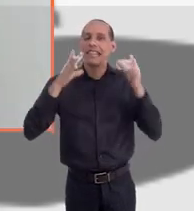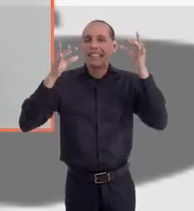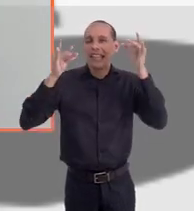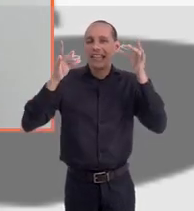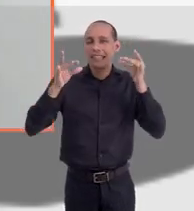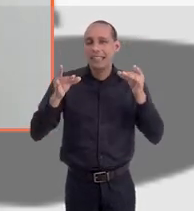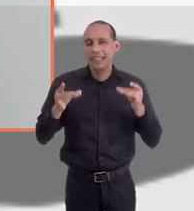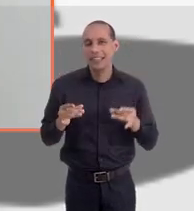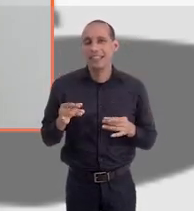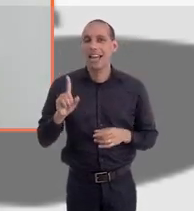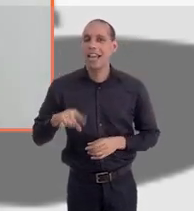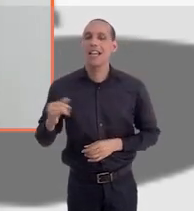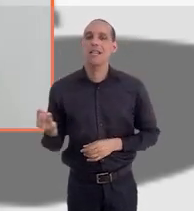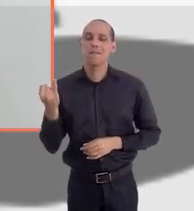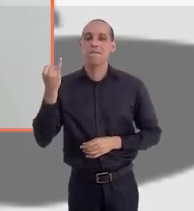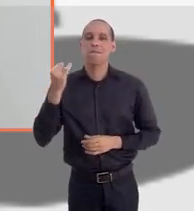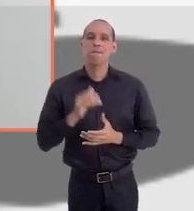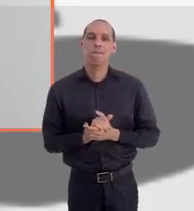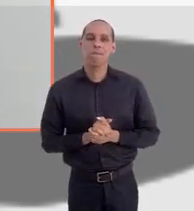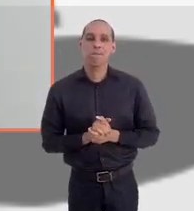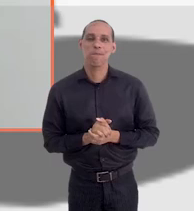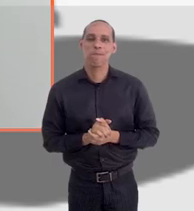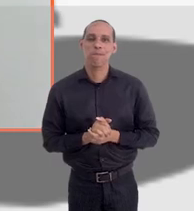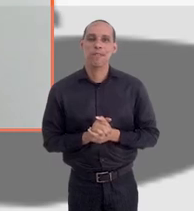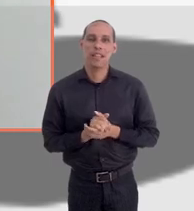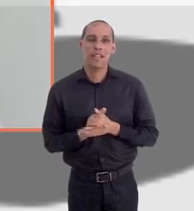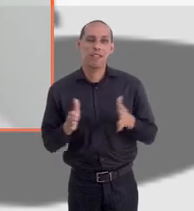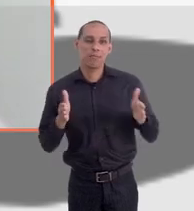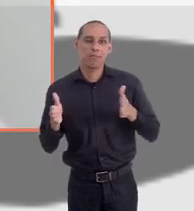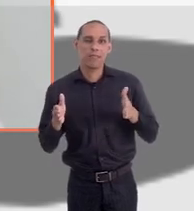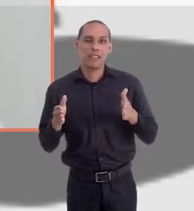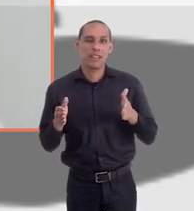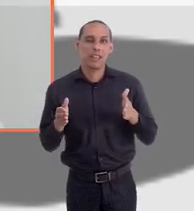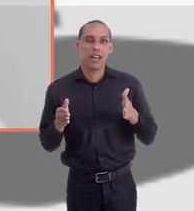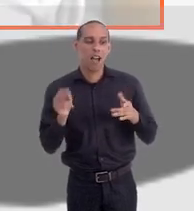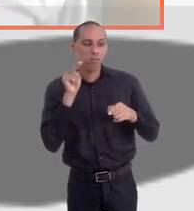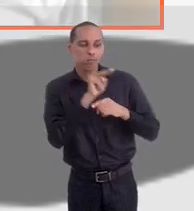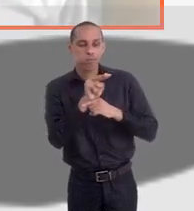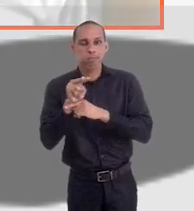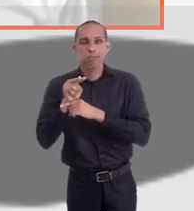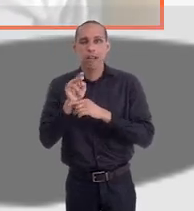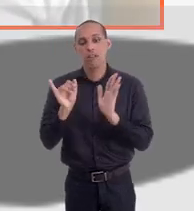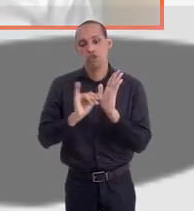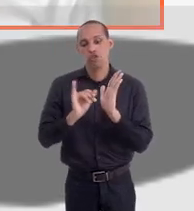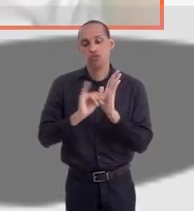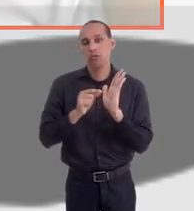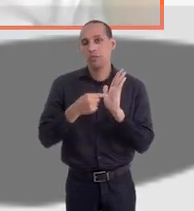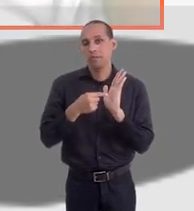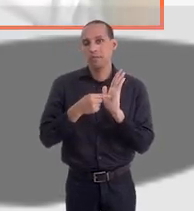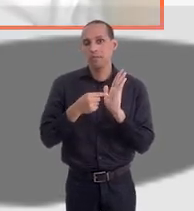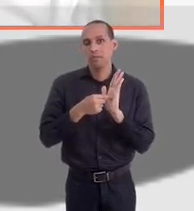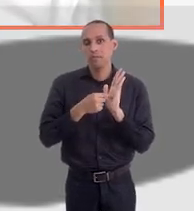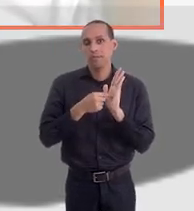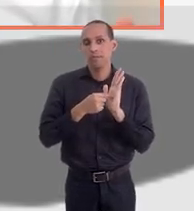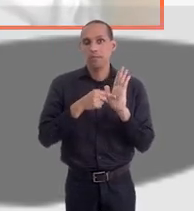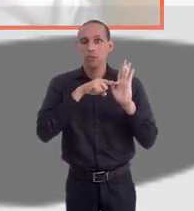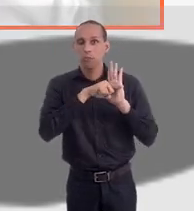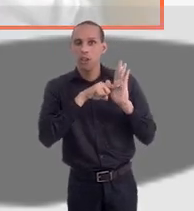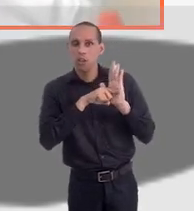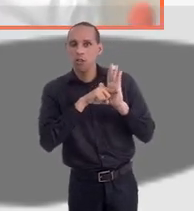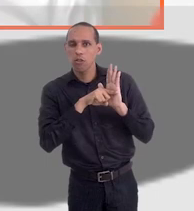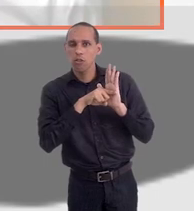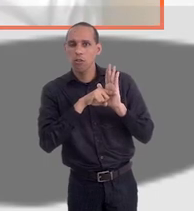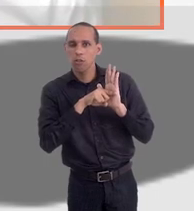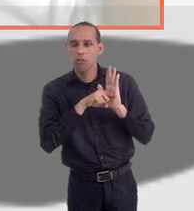detalhes que são importantes na medida em que se observa o edital. Se eu observar o edital de inspetor e investigador,